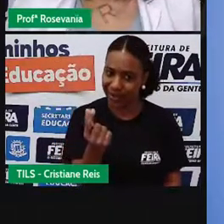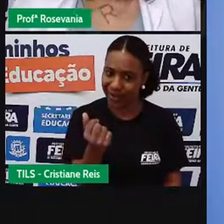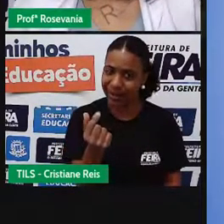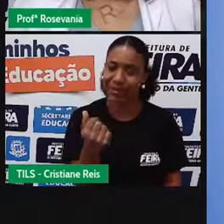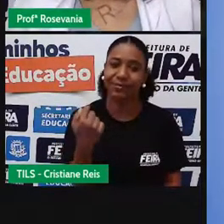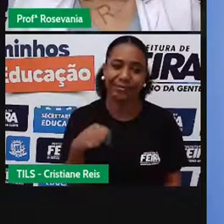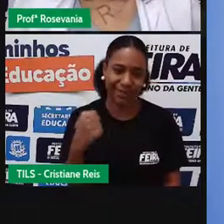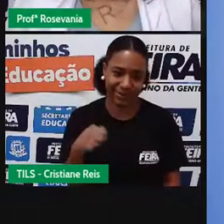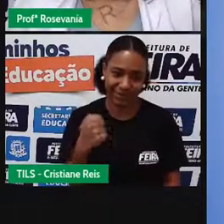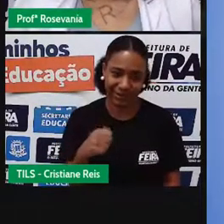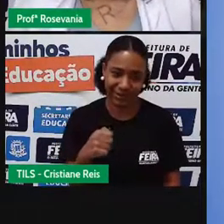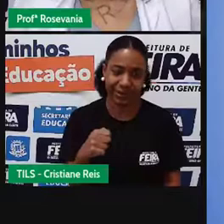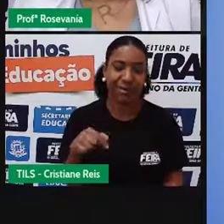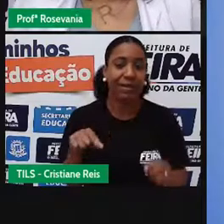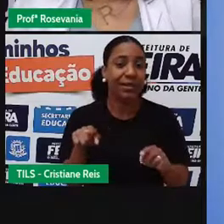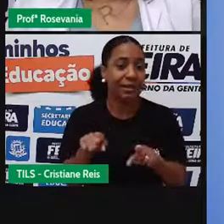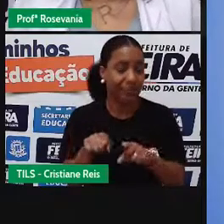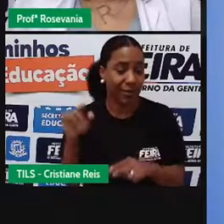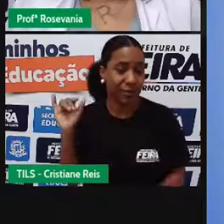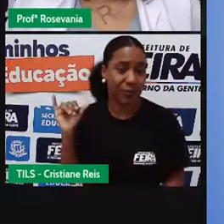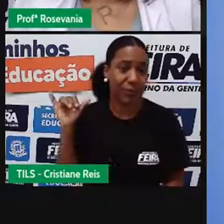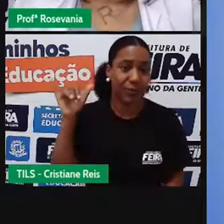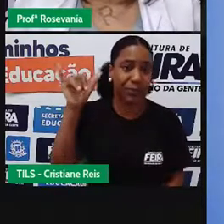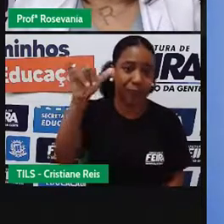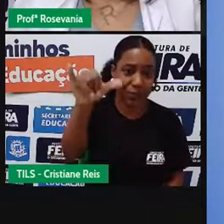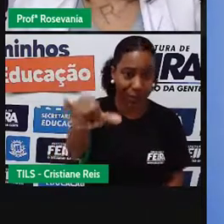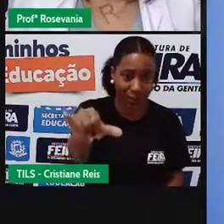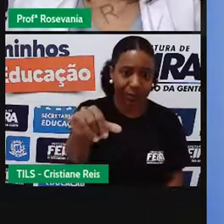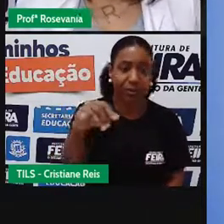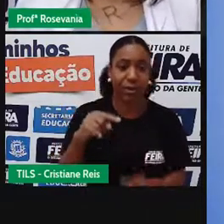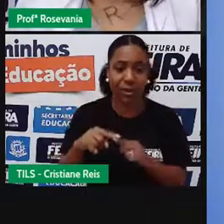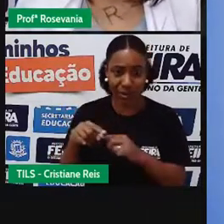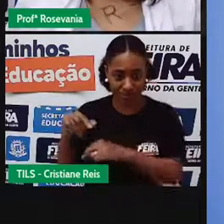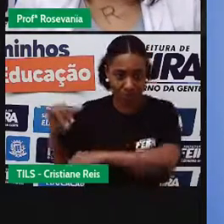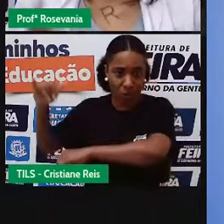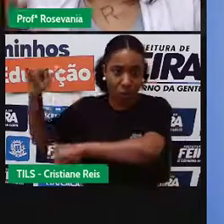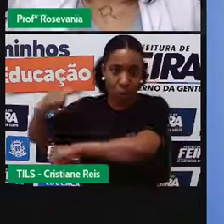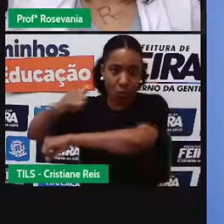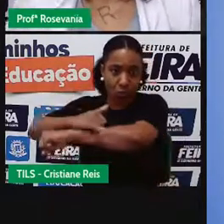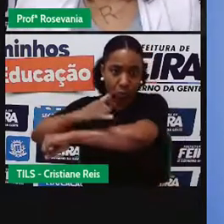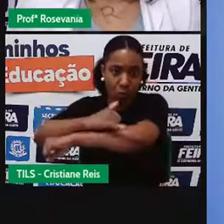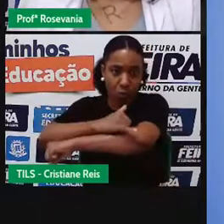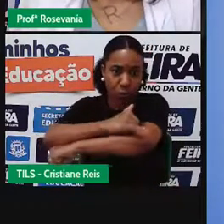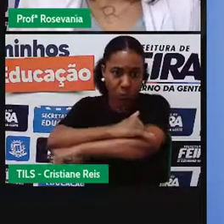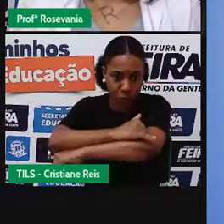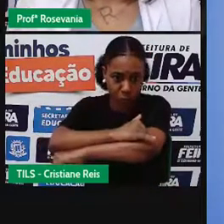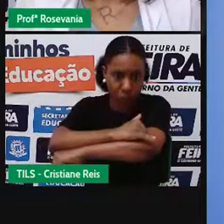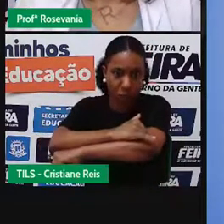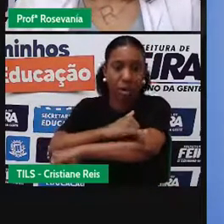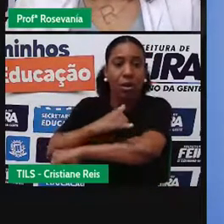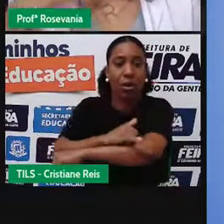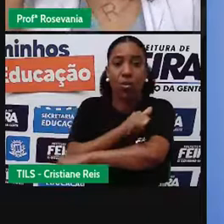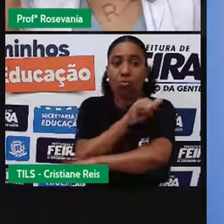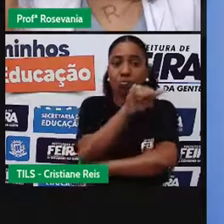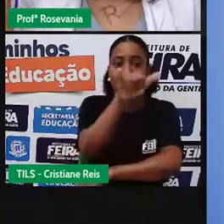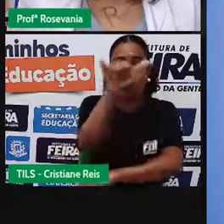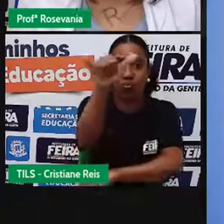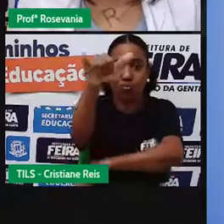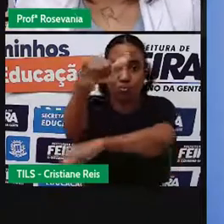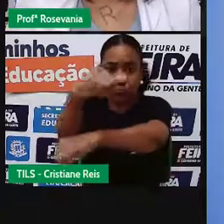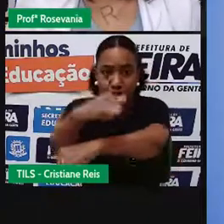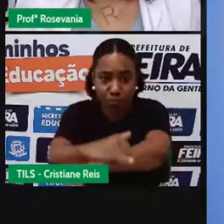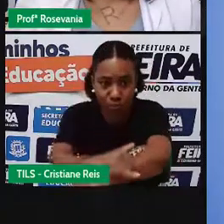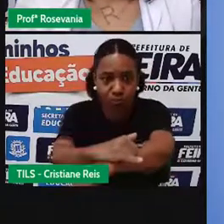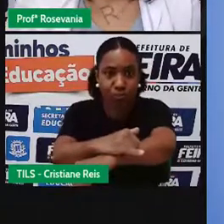e é pouco flexível por trabalhar, né, terminal a terminal, que é a mesma ideia, né, que eu falei dos transportes ferroviários. Você